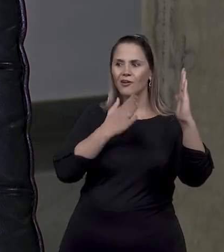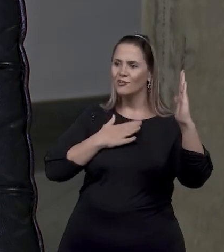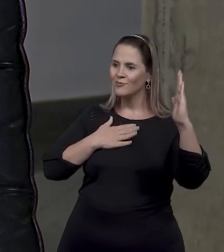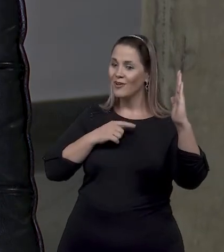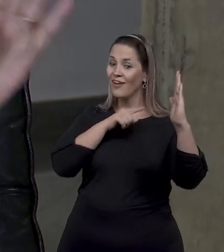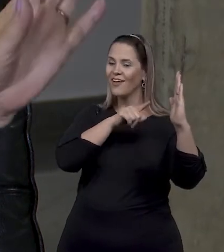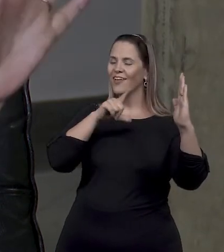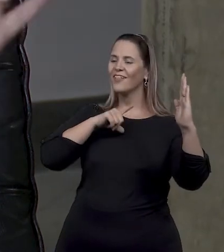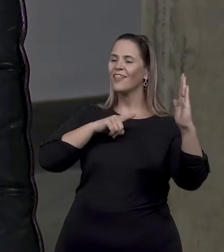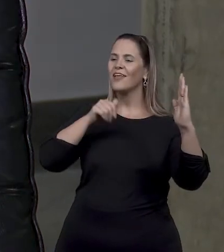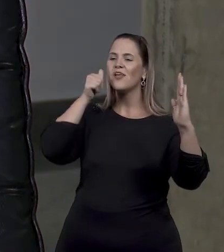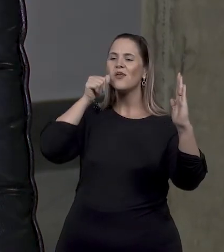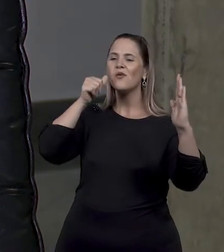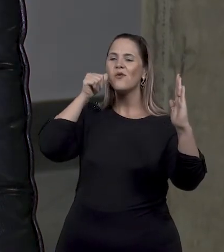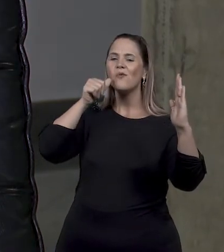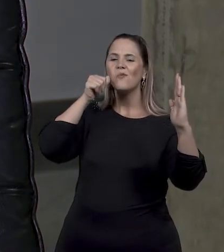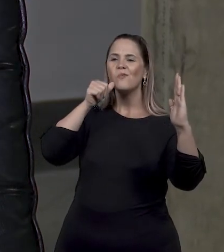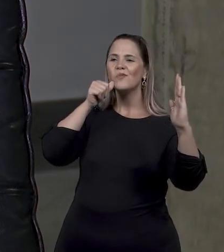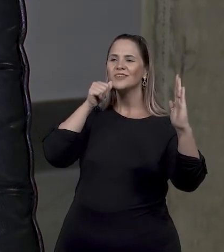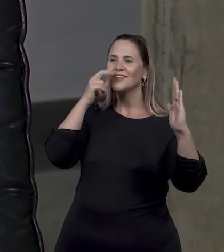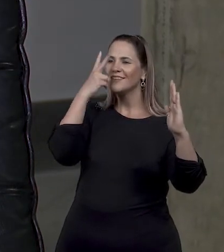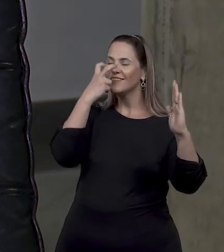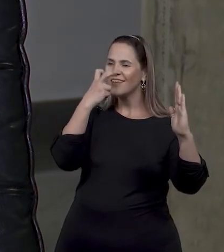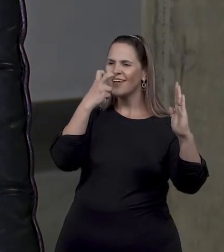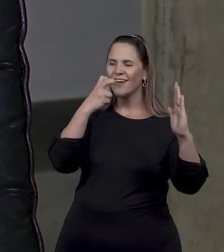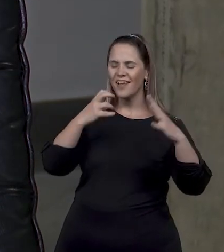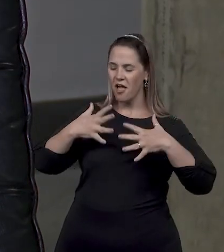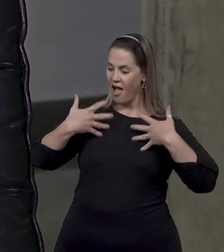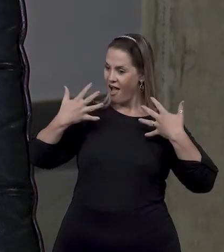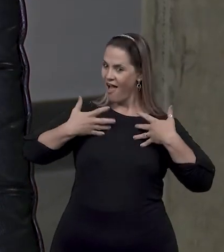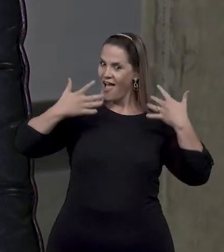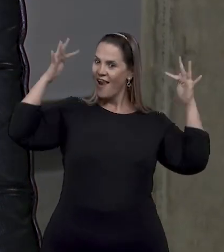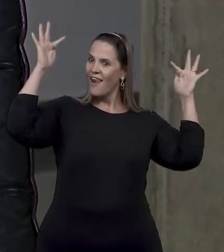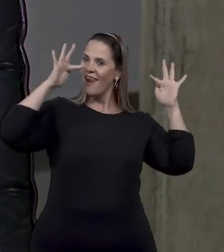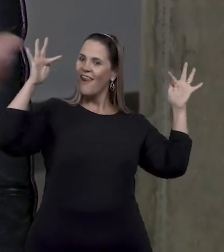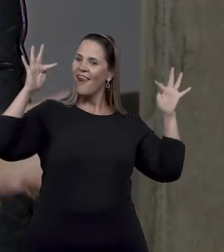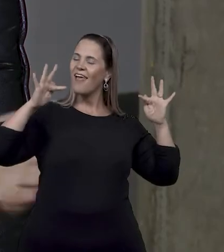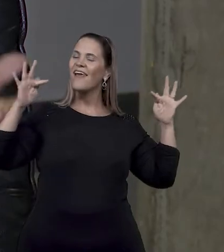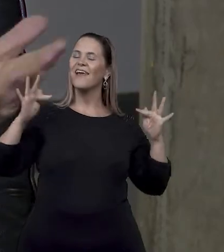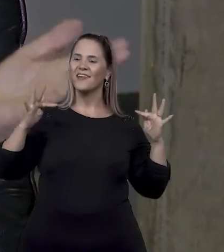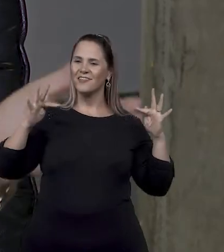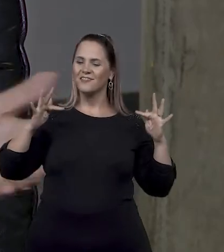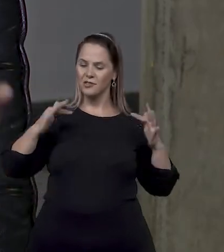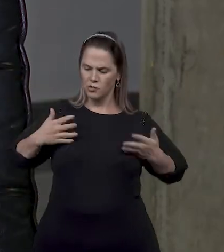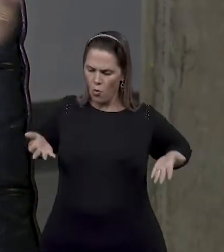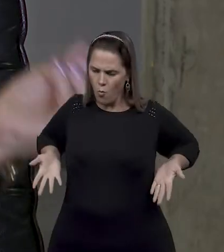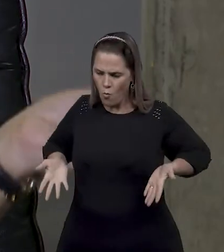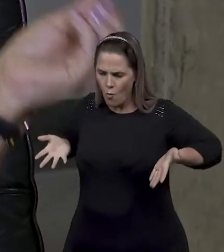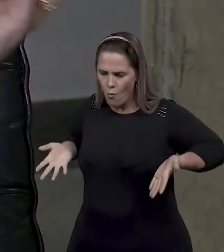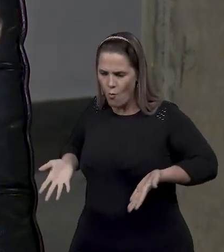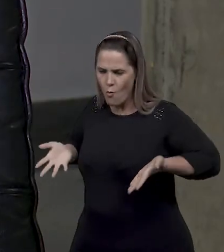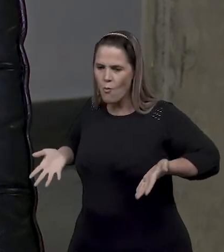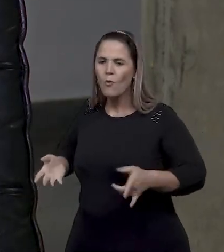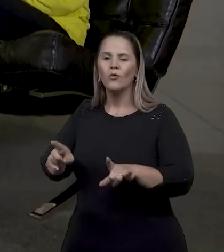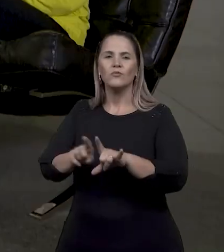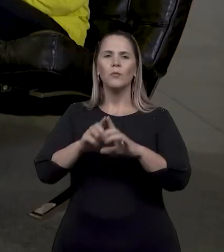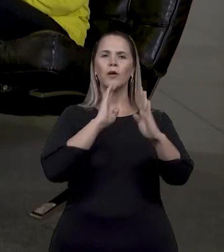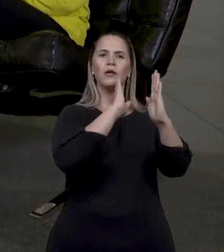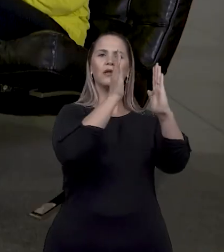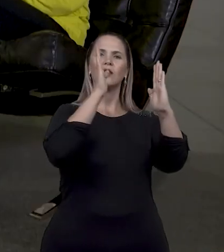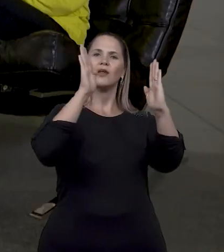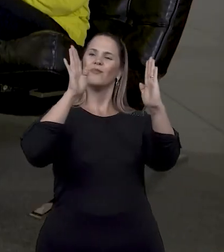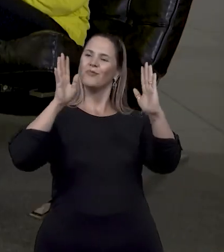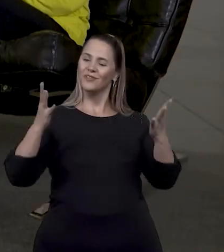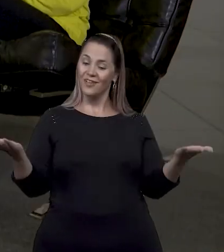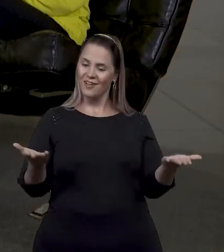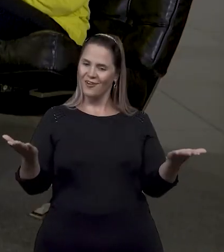cega mais feliz e realizada, Noemi Rocha, que é uma das, a motivação dessa